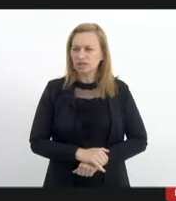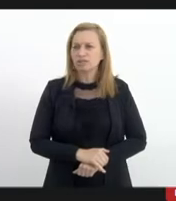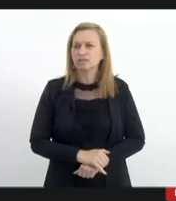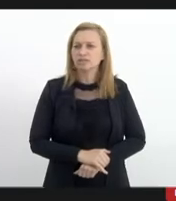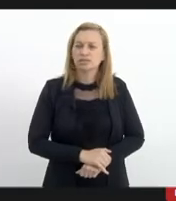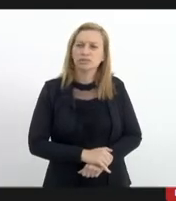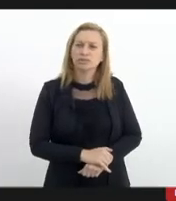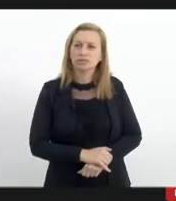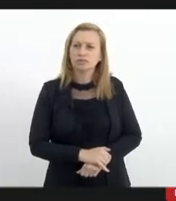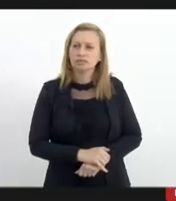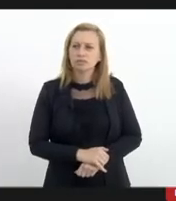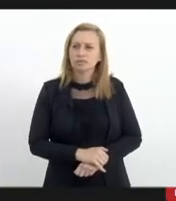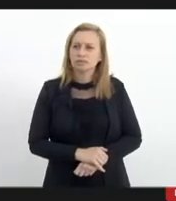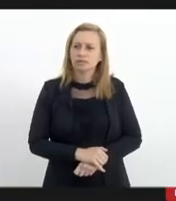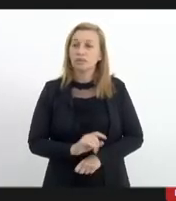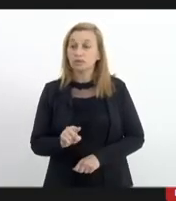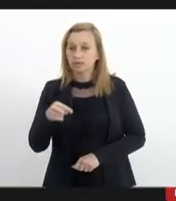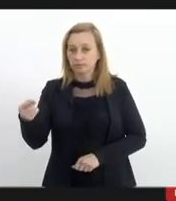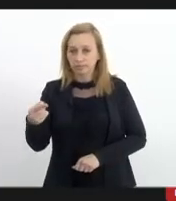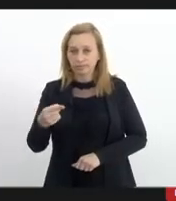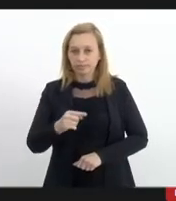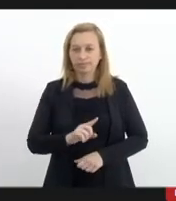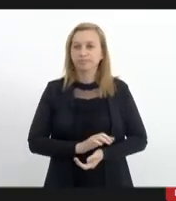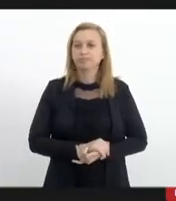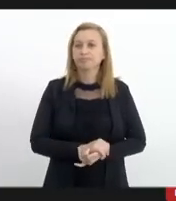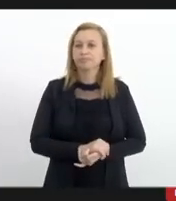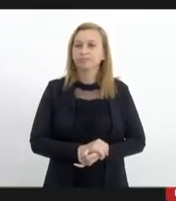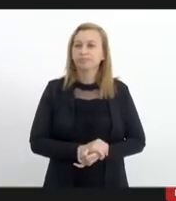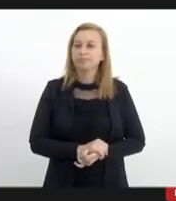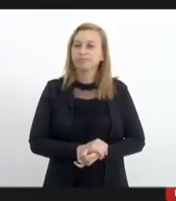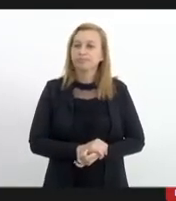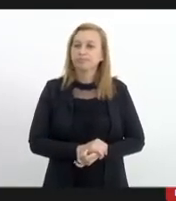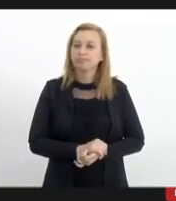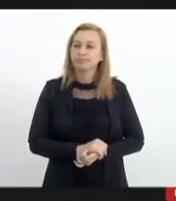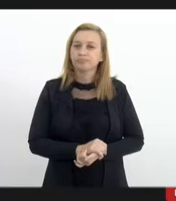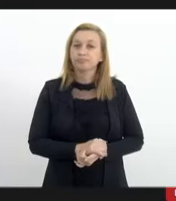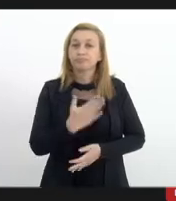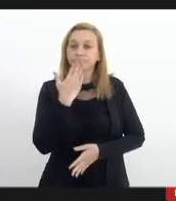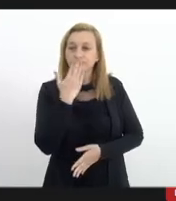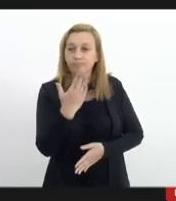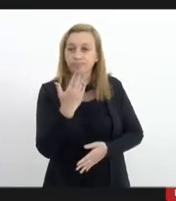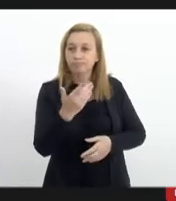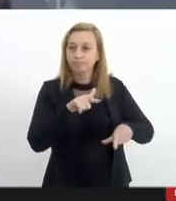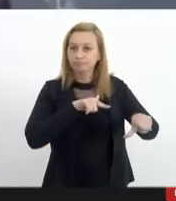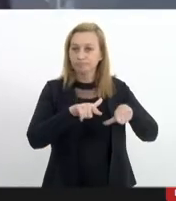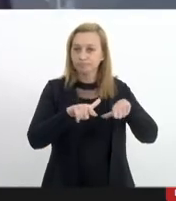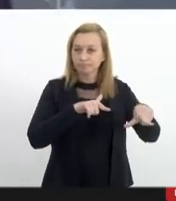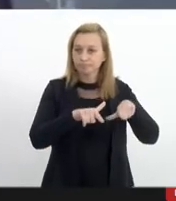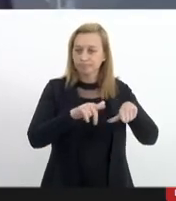tem mais uma aqui considerando que esse tipo de operação